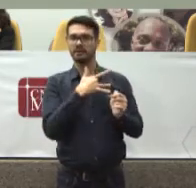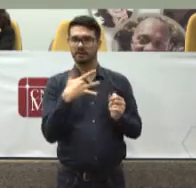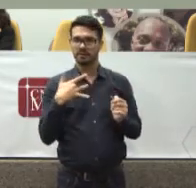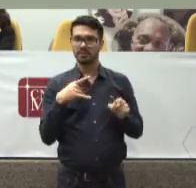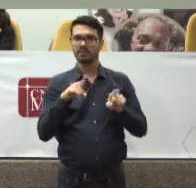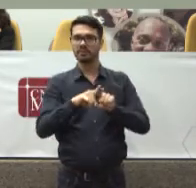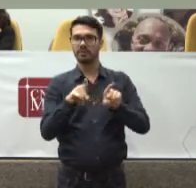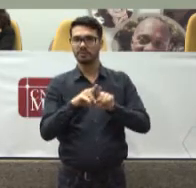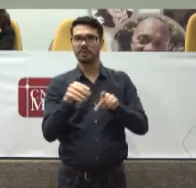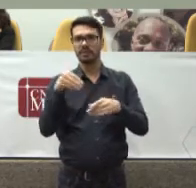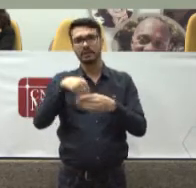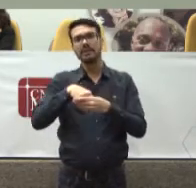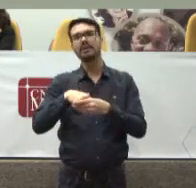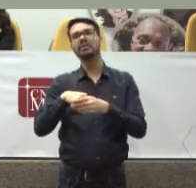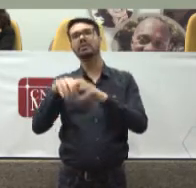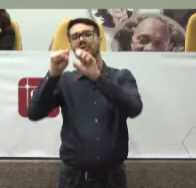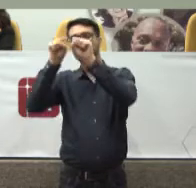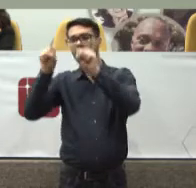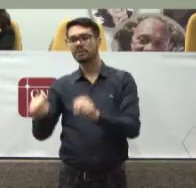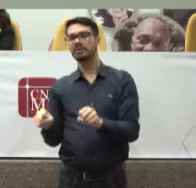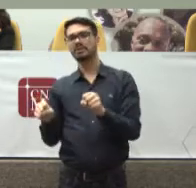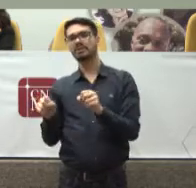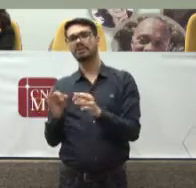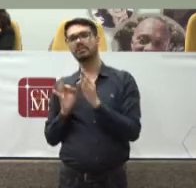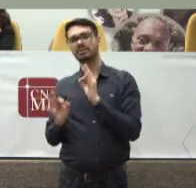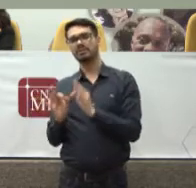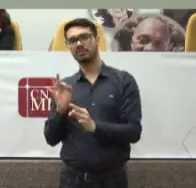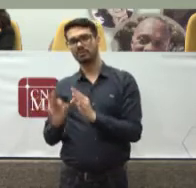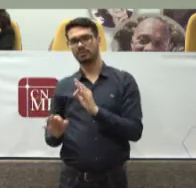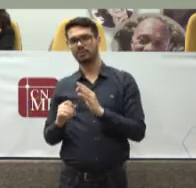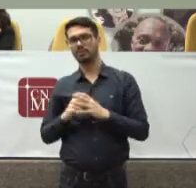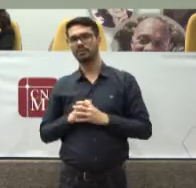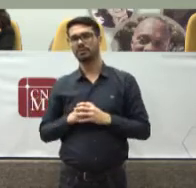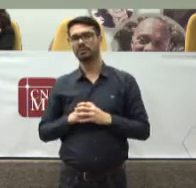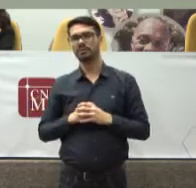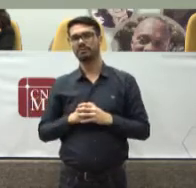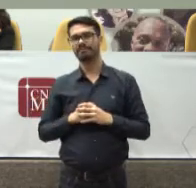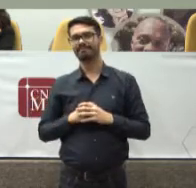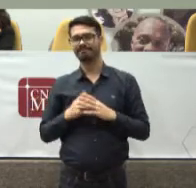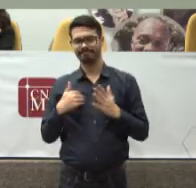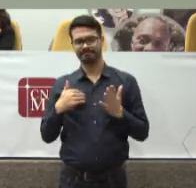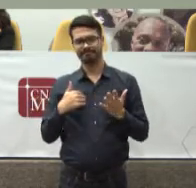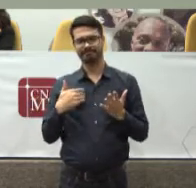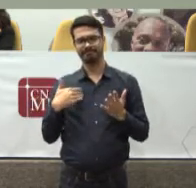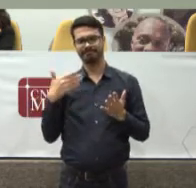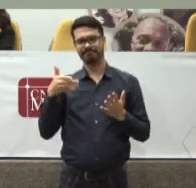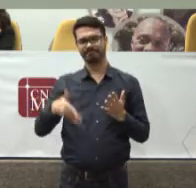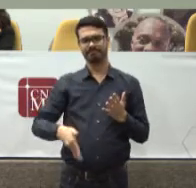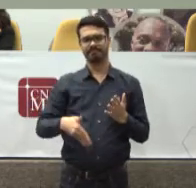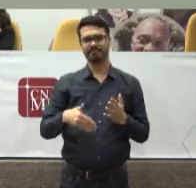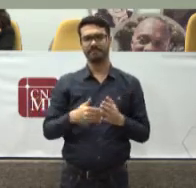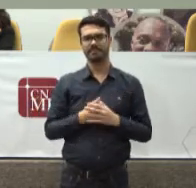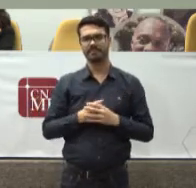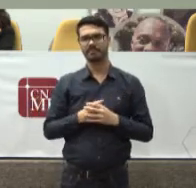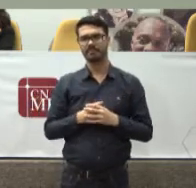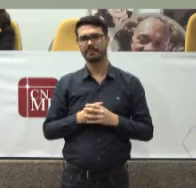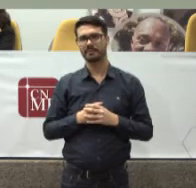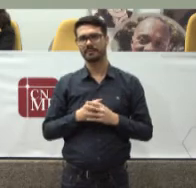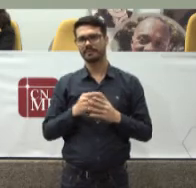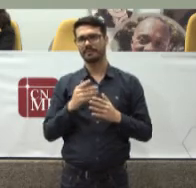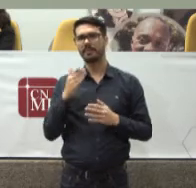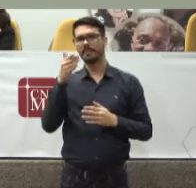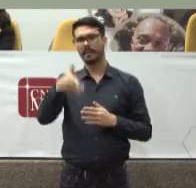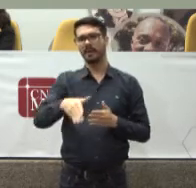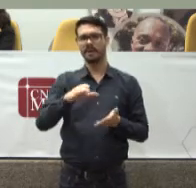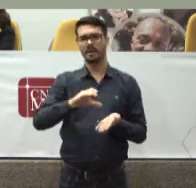Tem possibilitado Mas dizer Arlinda Chego eu Ao Comitê do